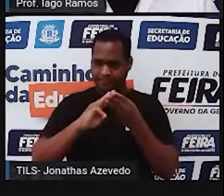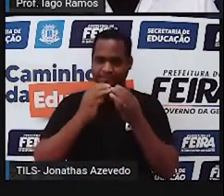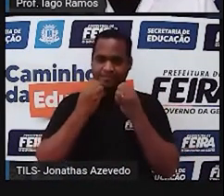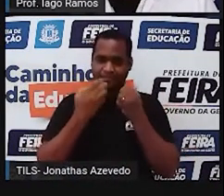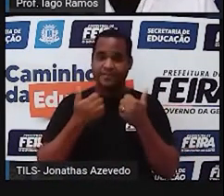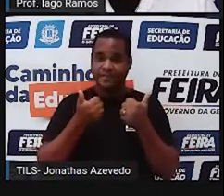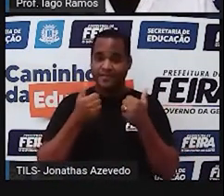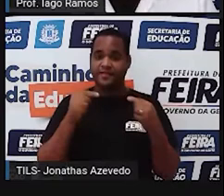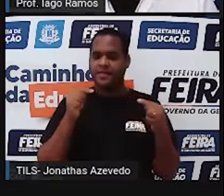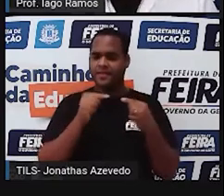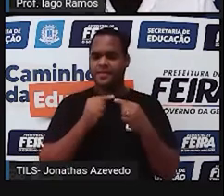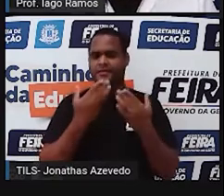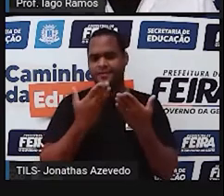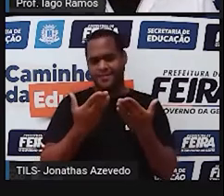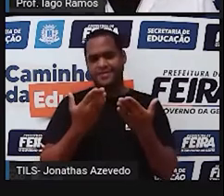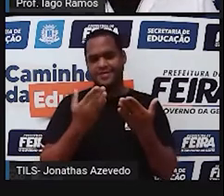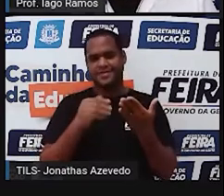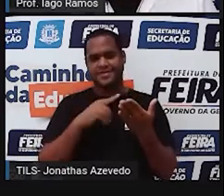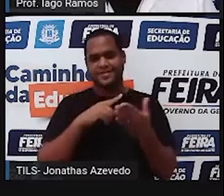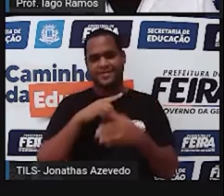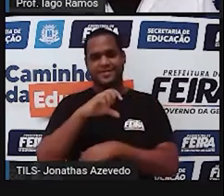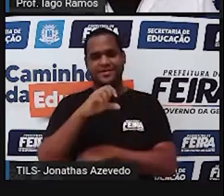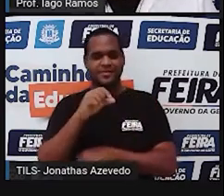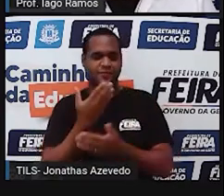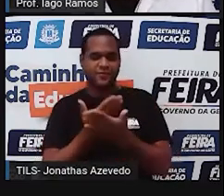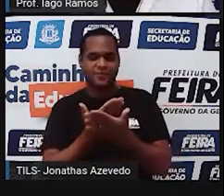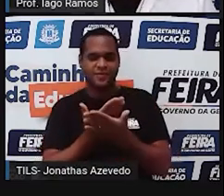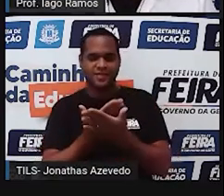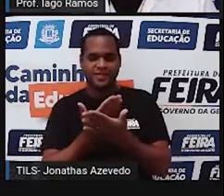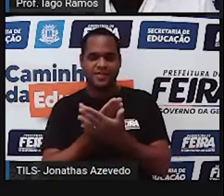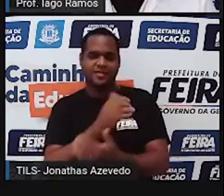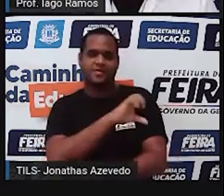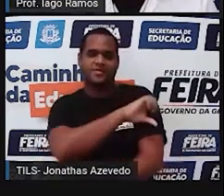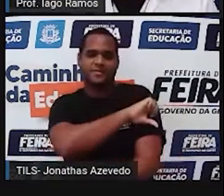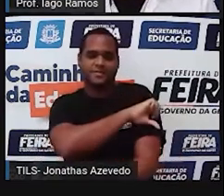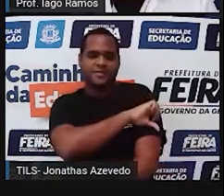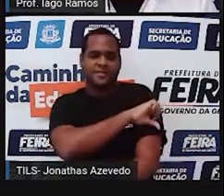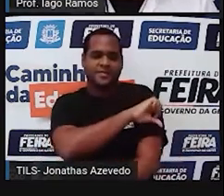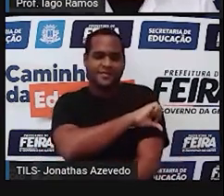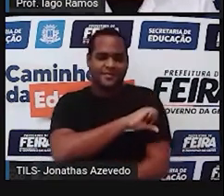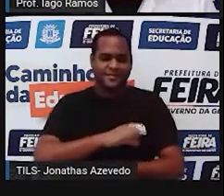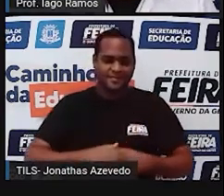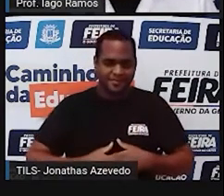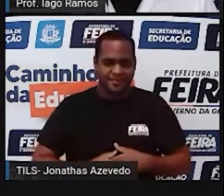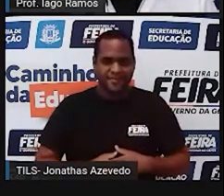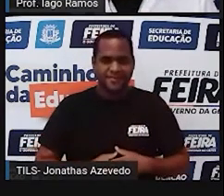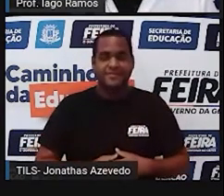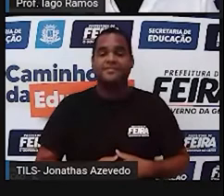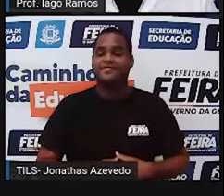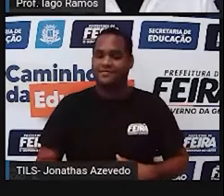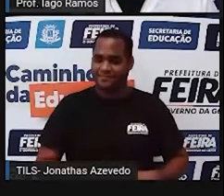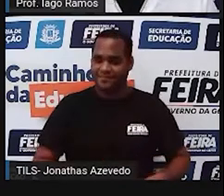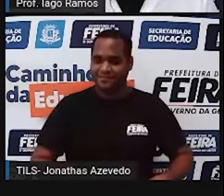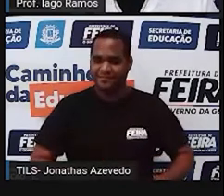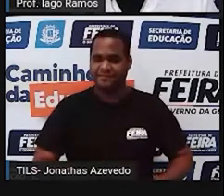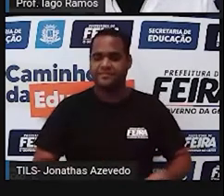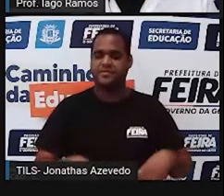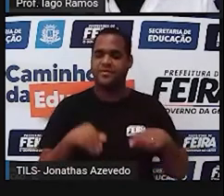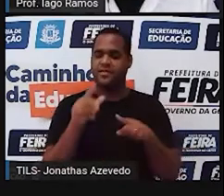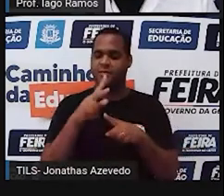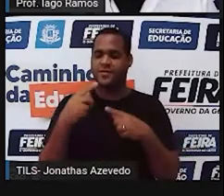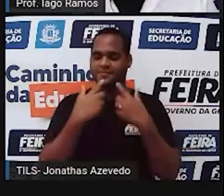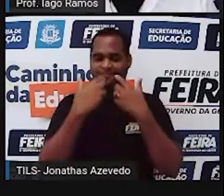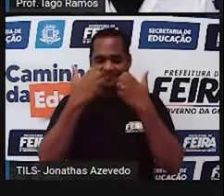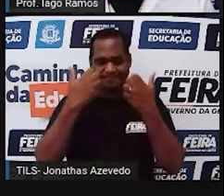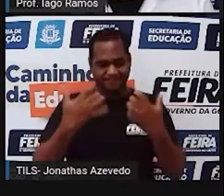e essa é pra você que é estudante do nono ano. Esse professor que aqui